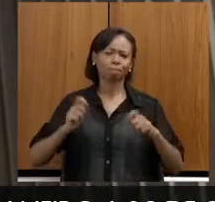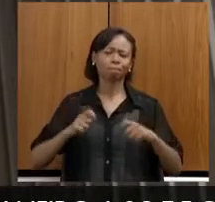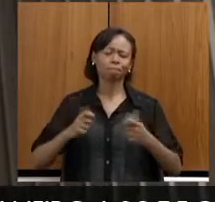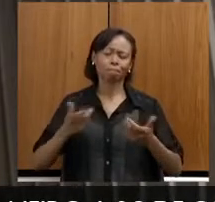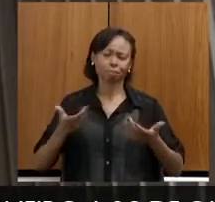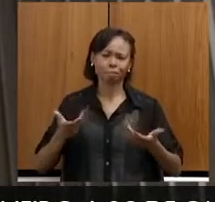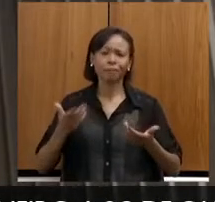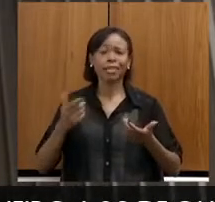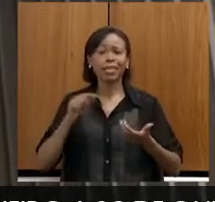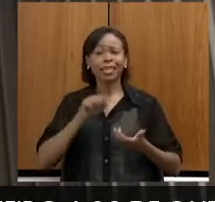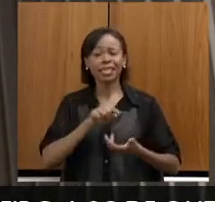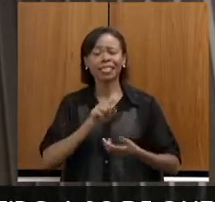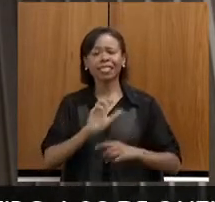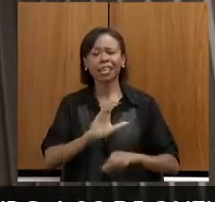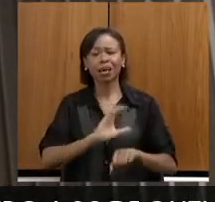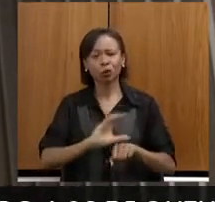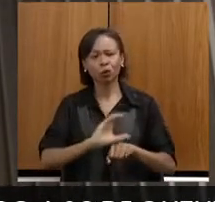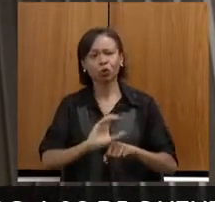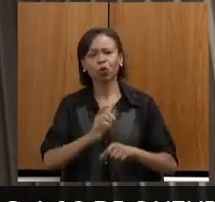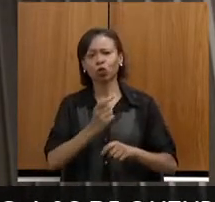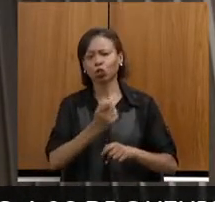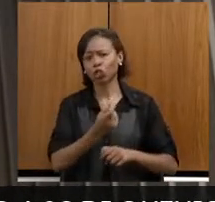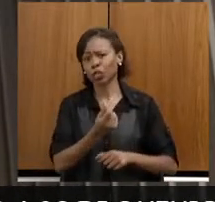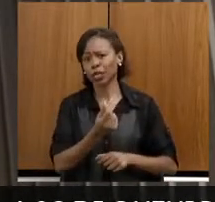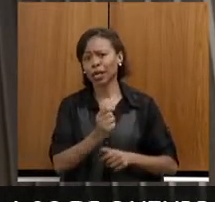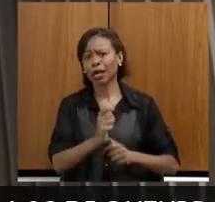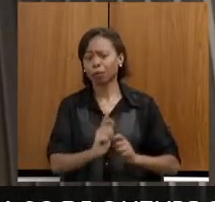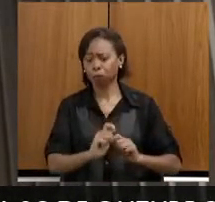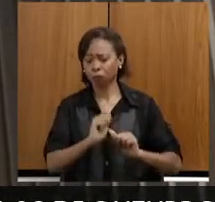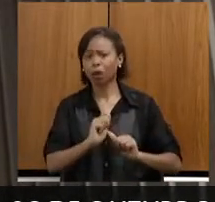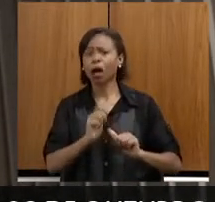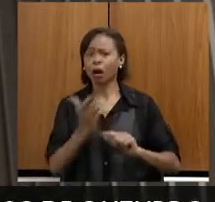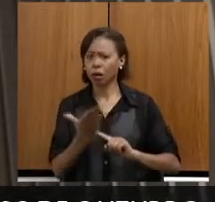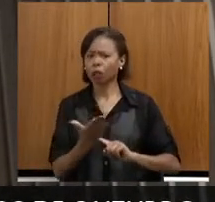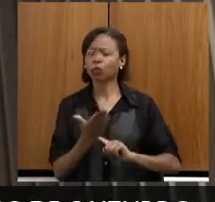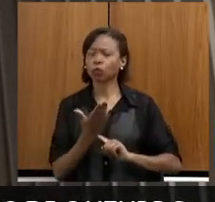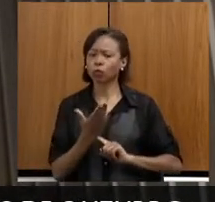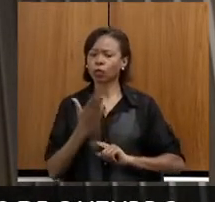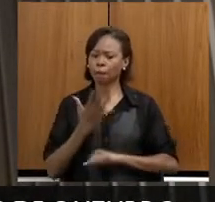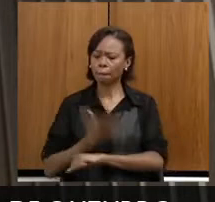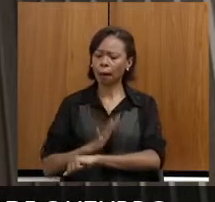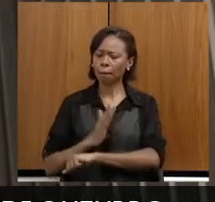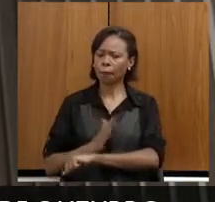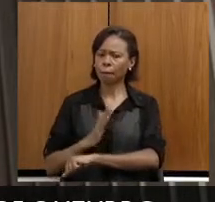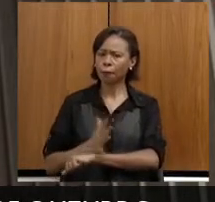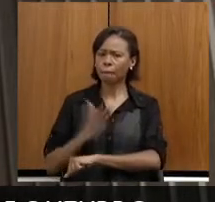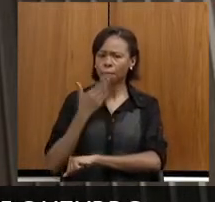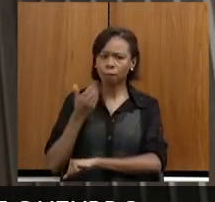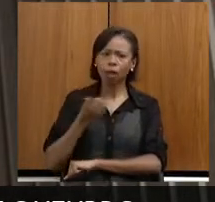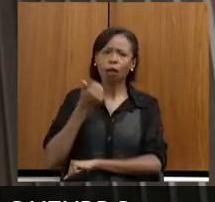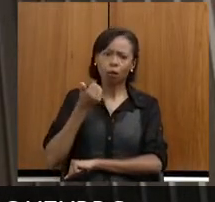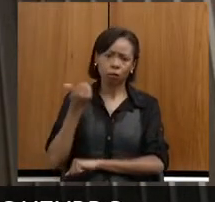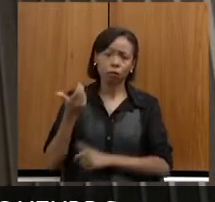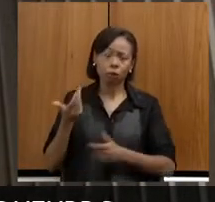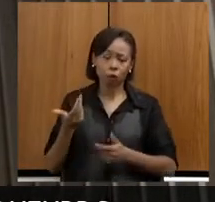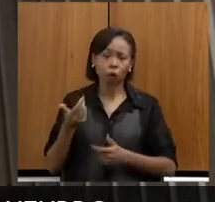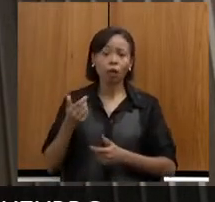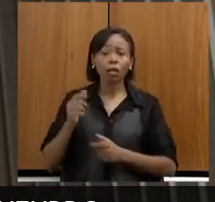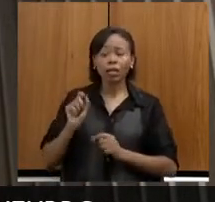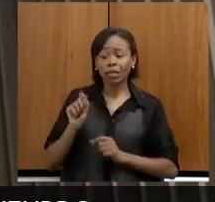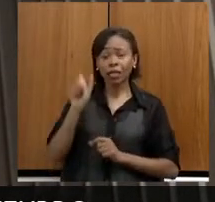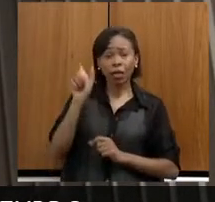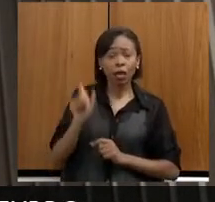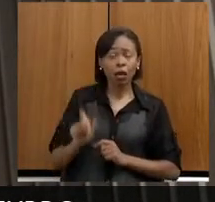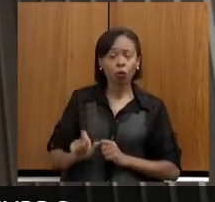é o que o recurso mais ajuda, né? Você ter a possibilidade de se preparar melhor e acho que para treinador uma garantia